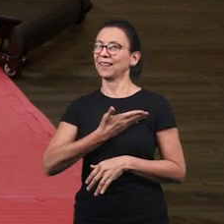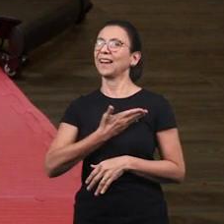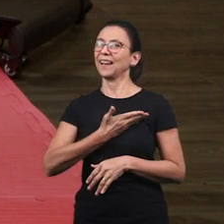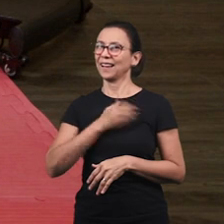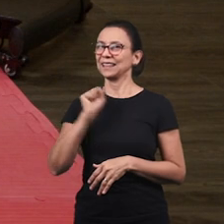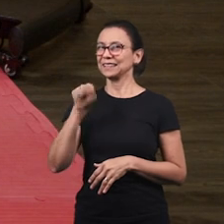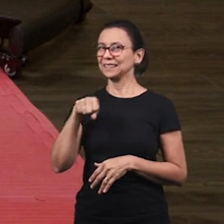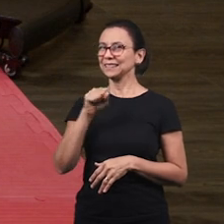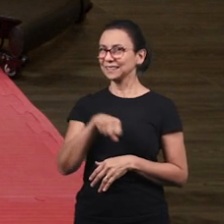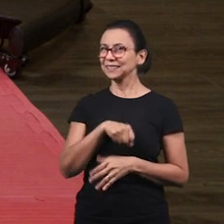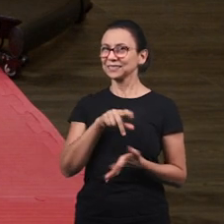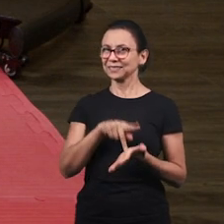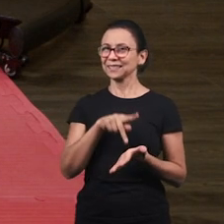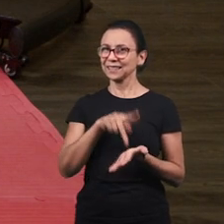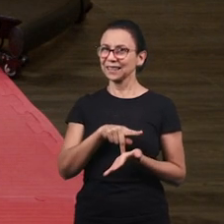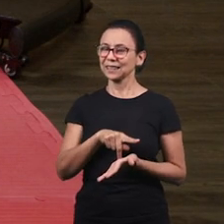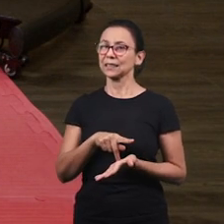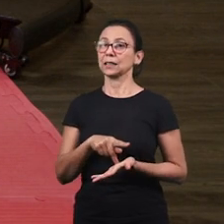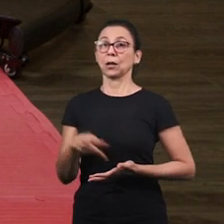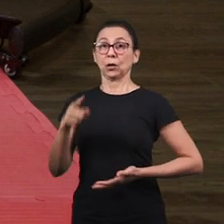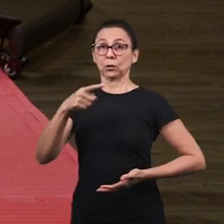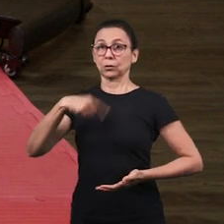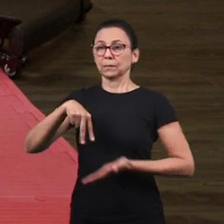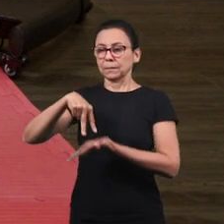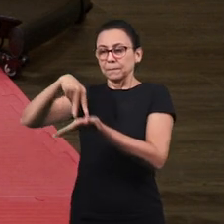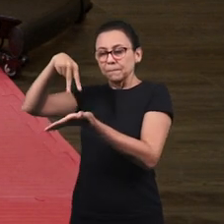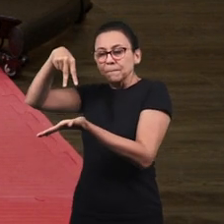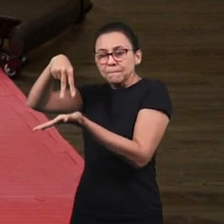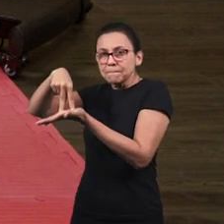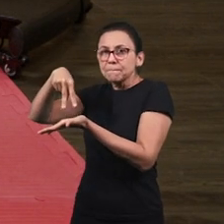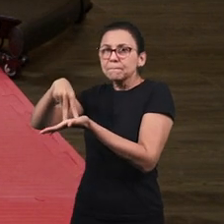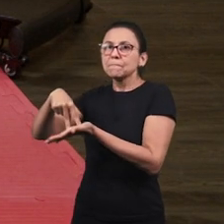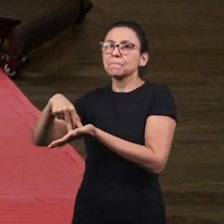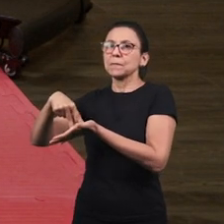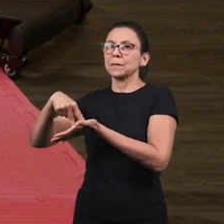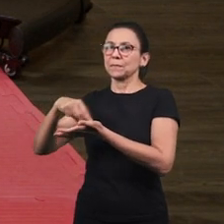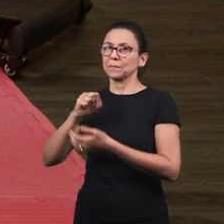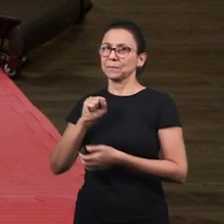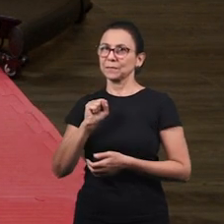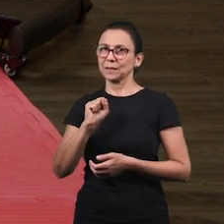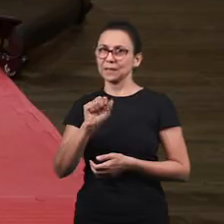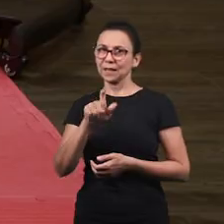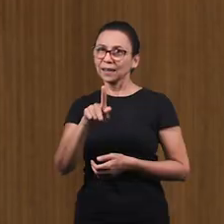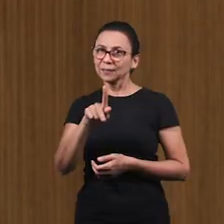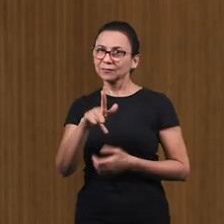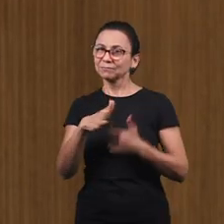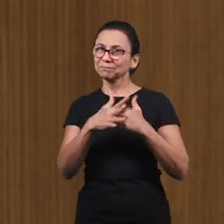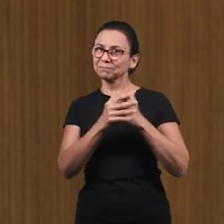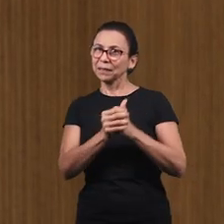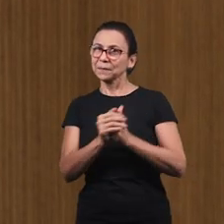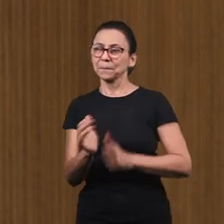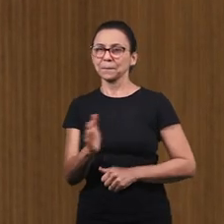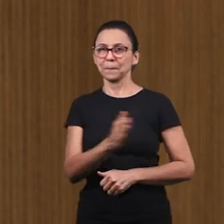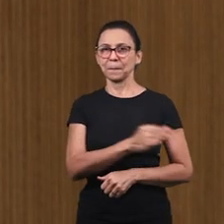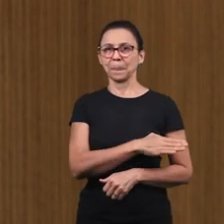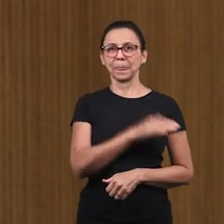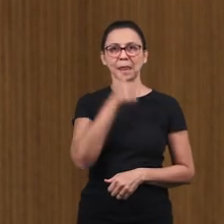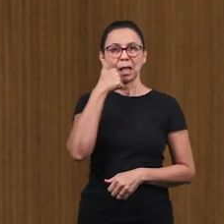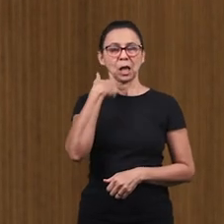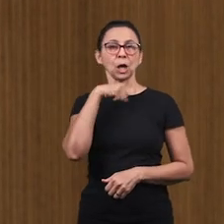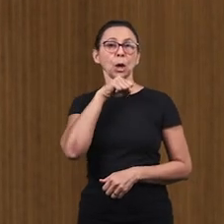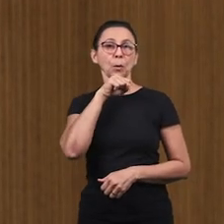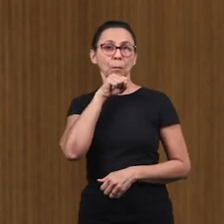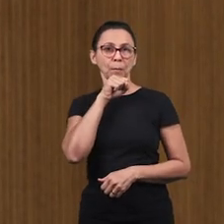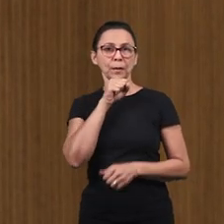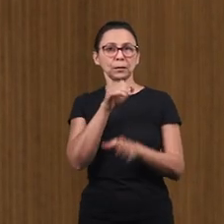É sim Então nós temos que permanecer andando com Deus Amém? E para nós mamãe O